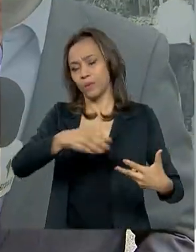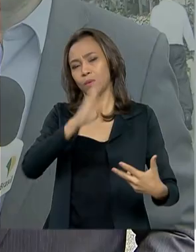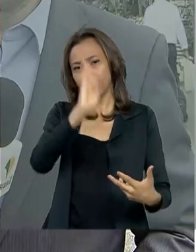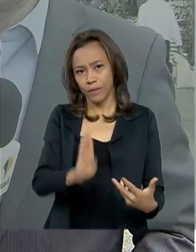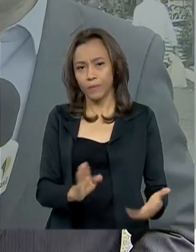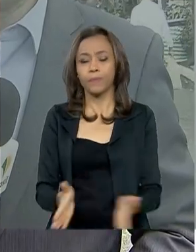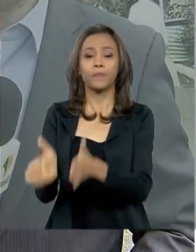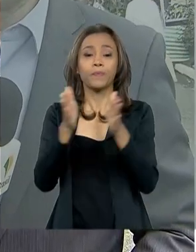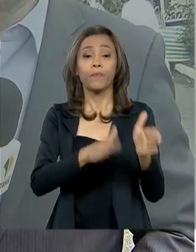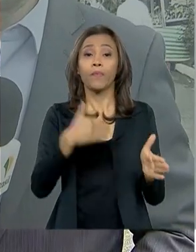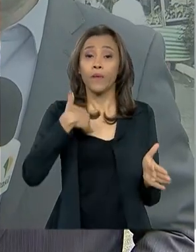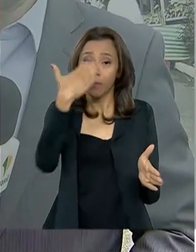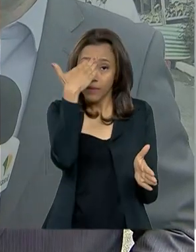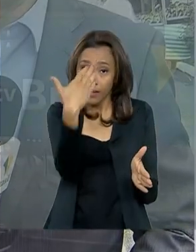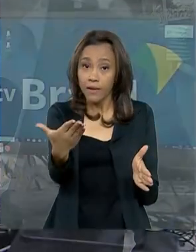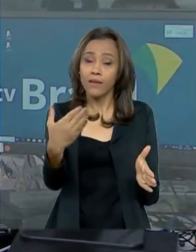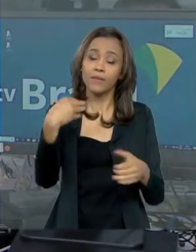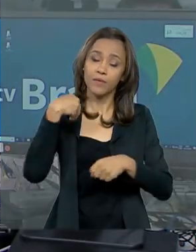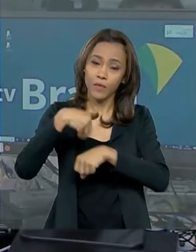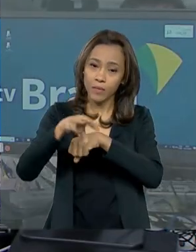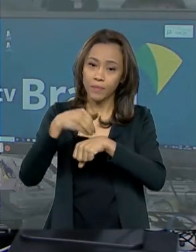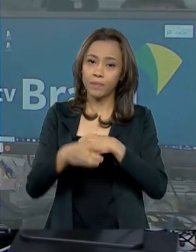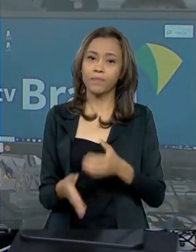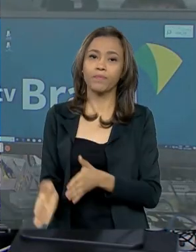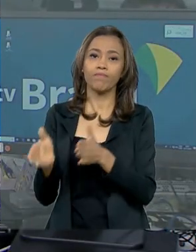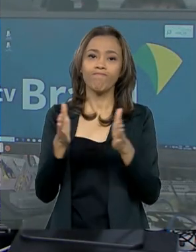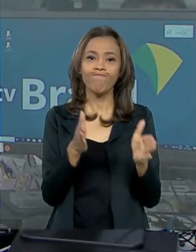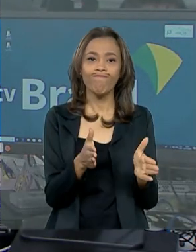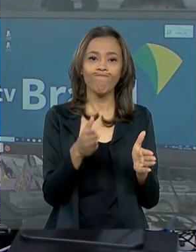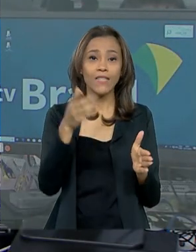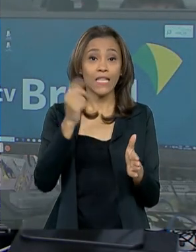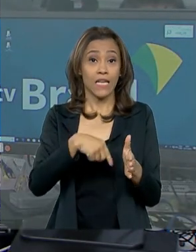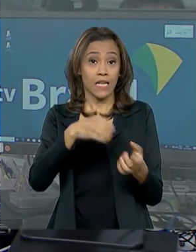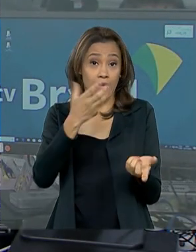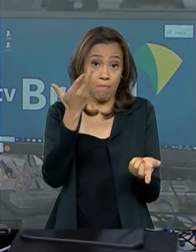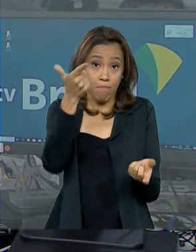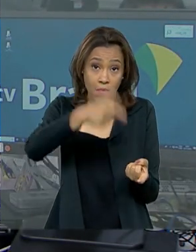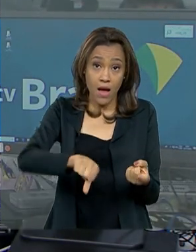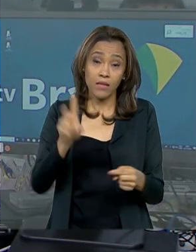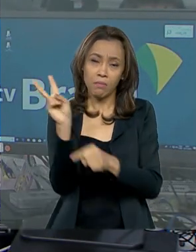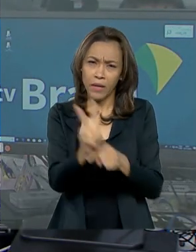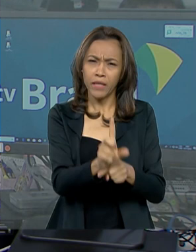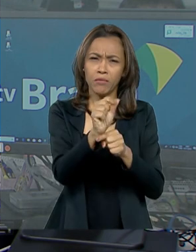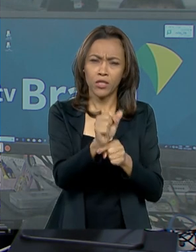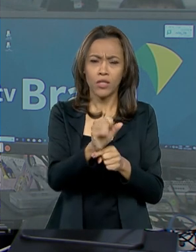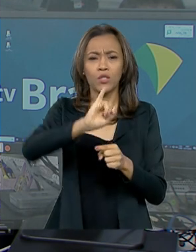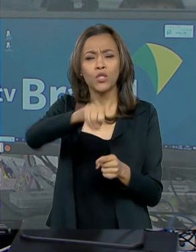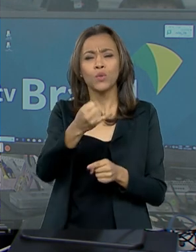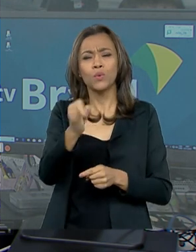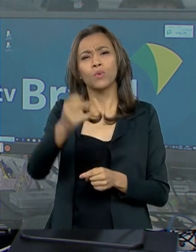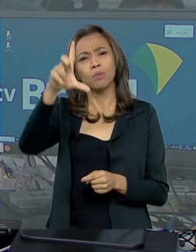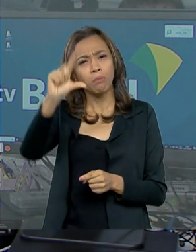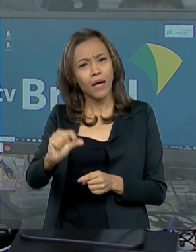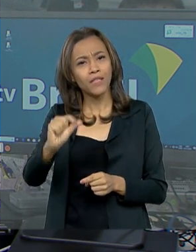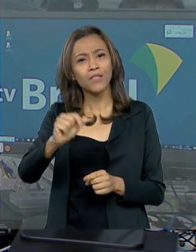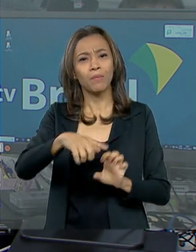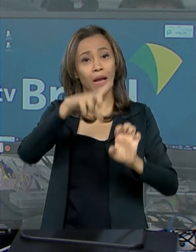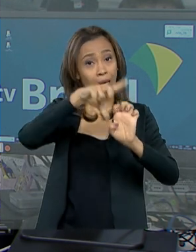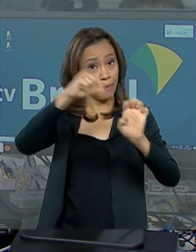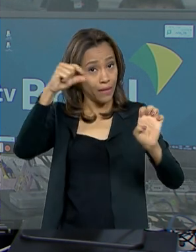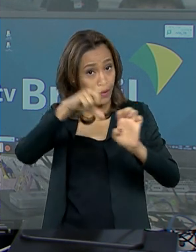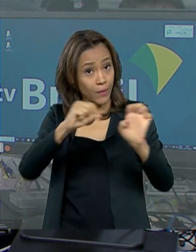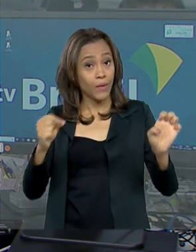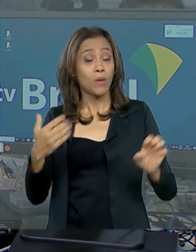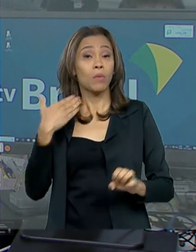Ricardo, pelas suas informações ao vivo. Mais crédito com juros baixos para as empreendedoras. A Caixa Econômica